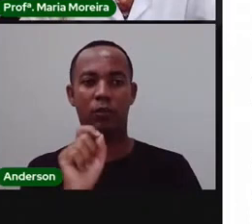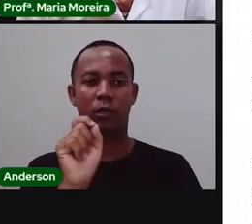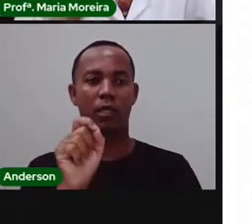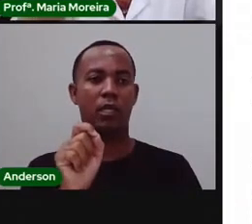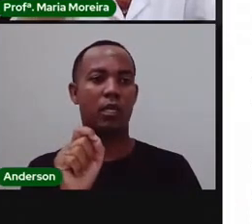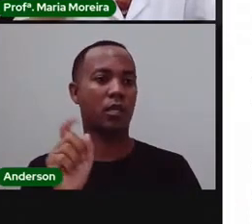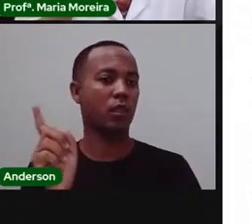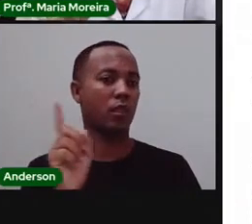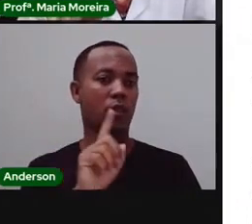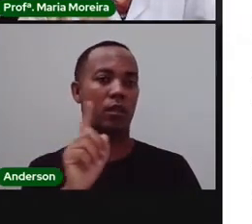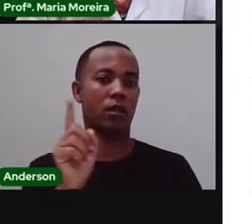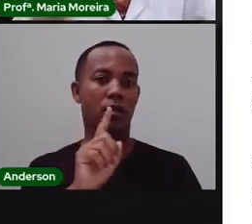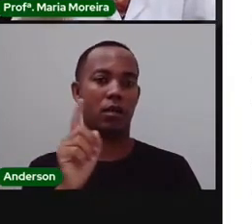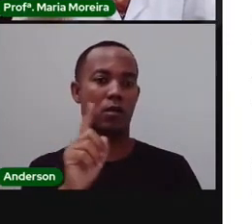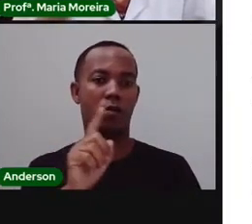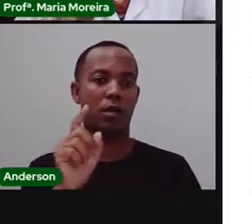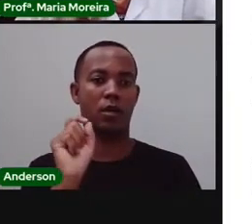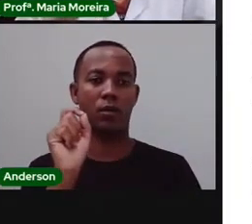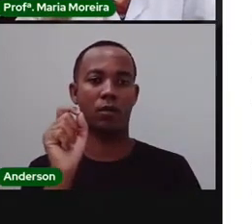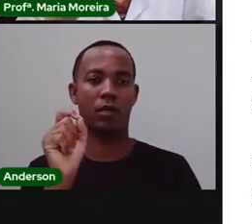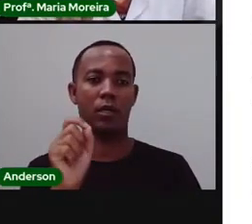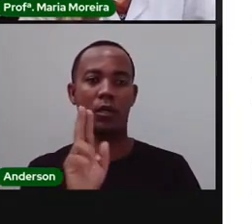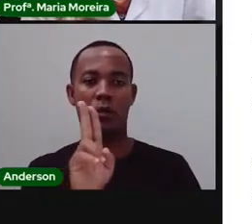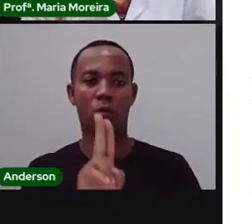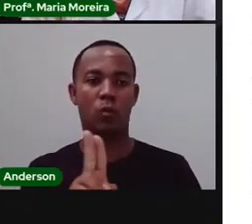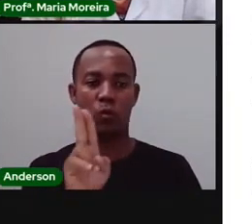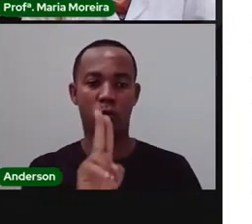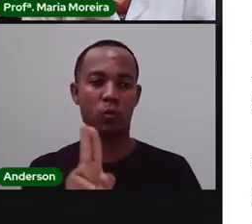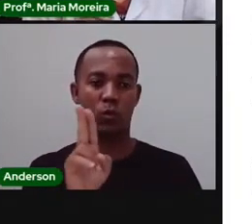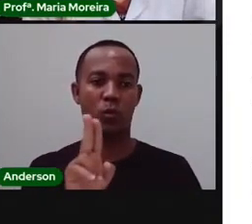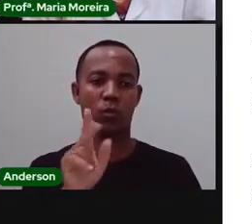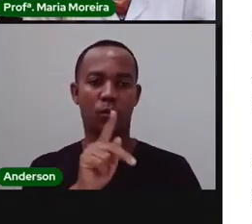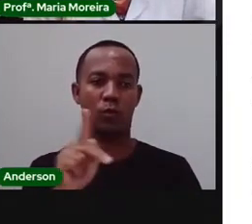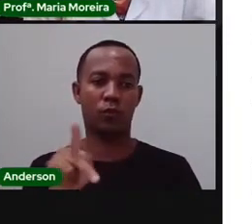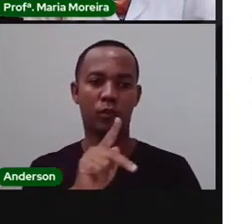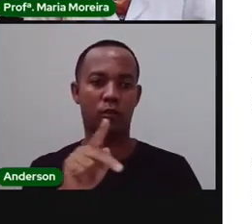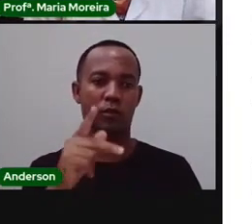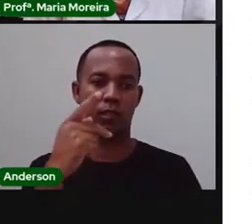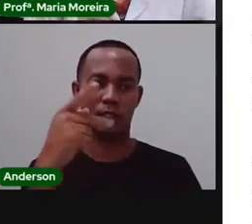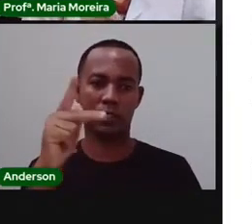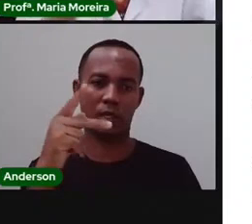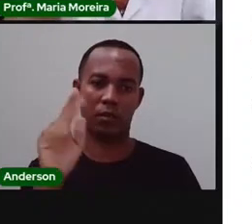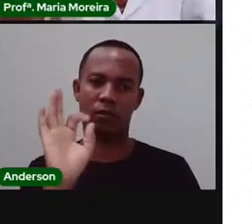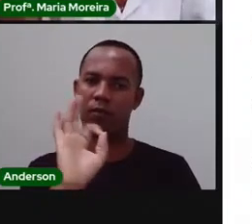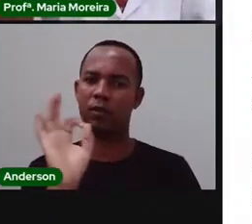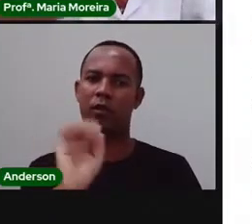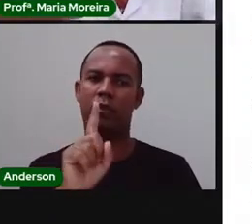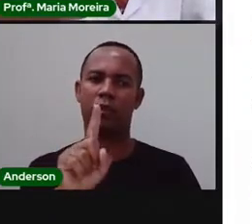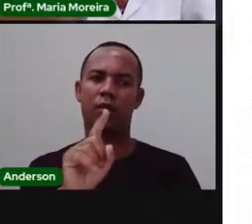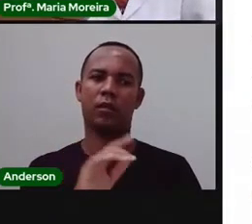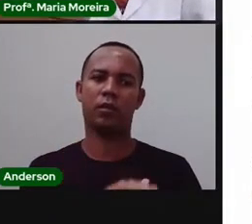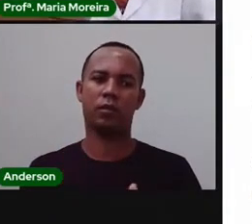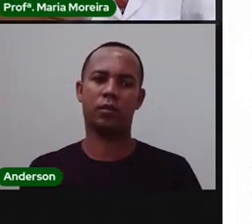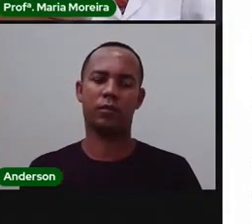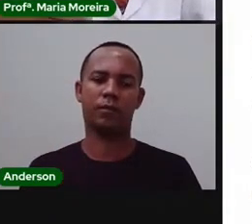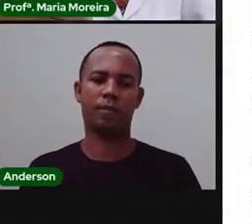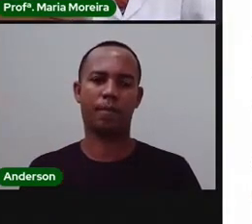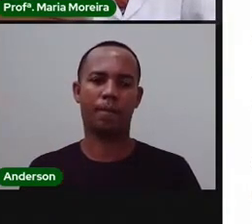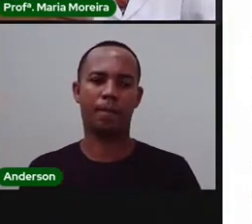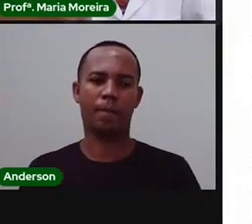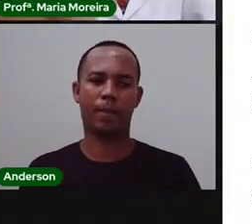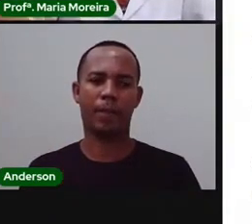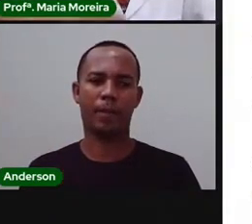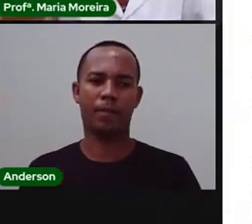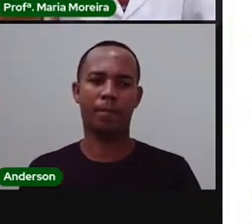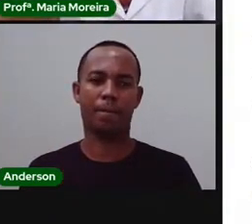Não é Obrigatório O uso Pelo professor Pelo seu professor Em sala de aula Que Acompanhar você Em sala